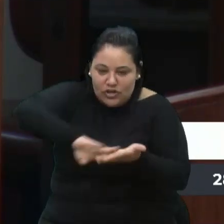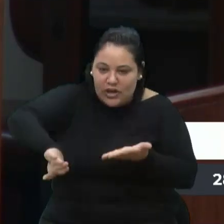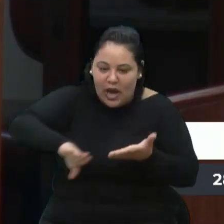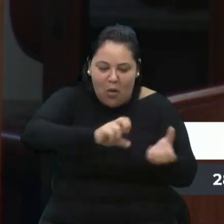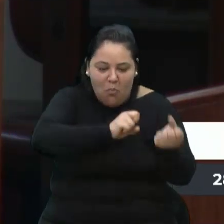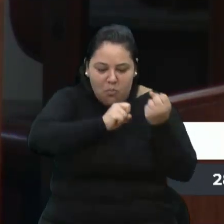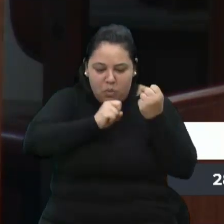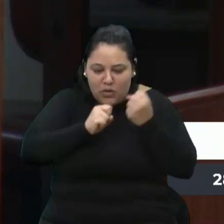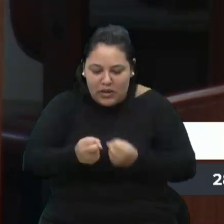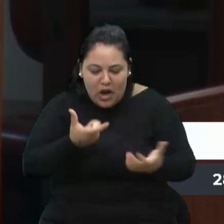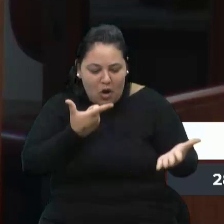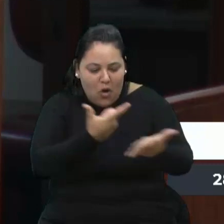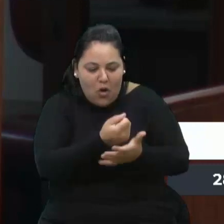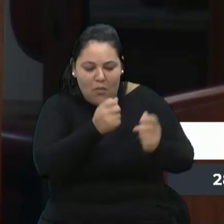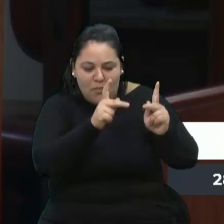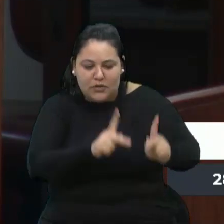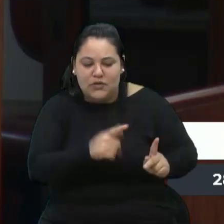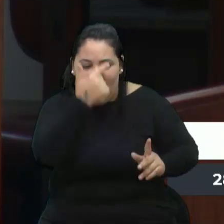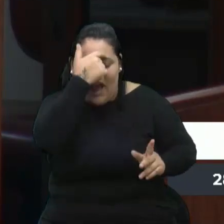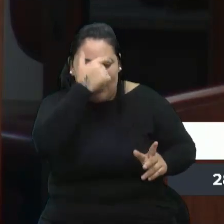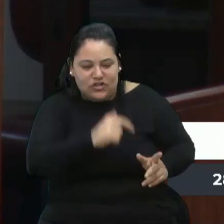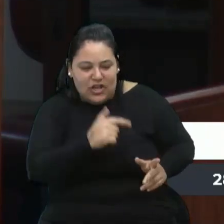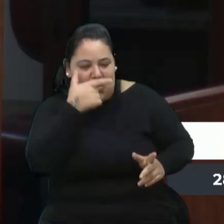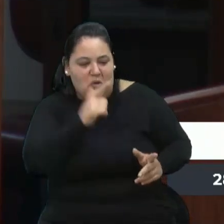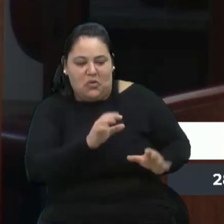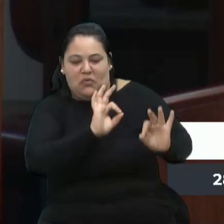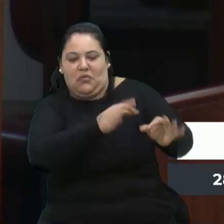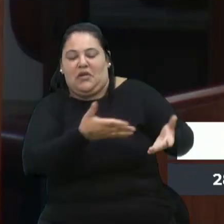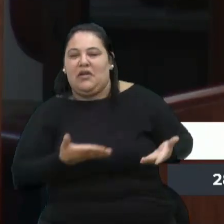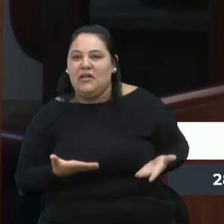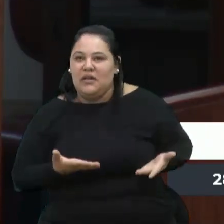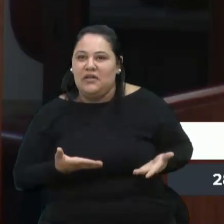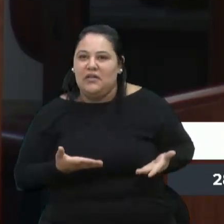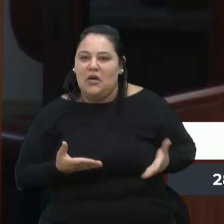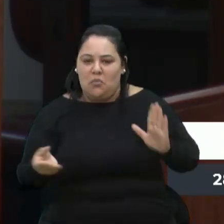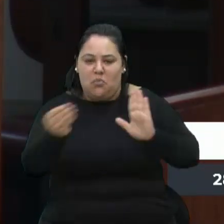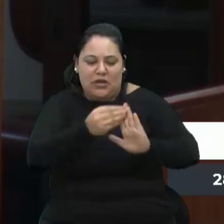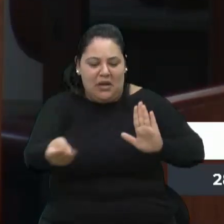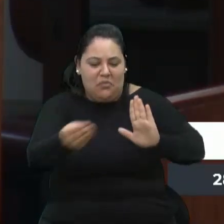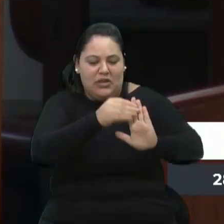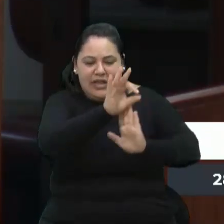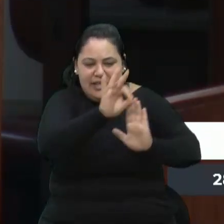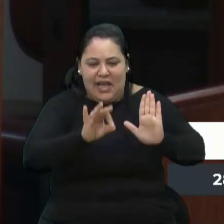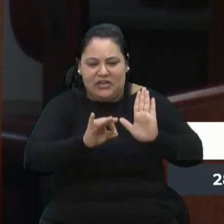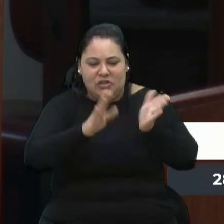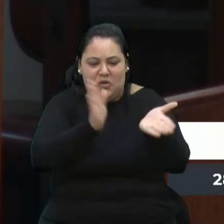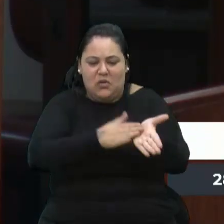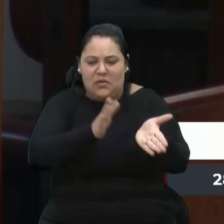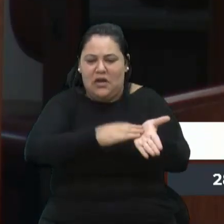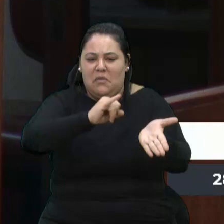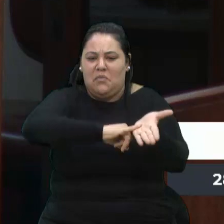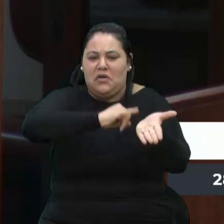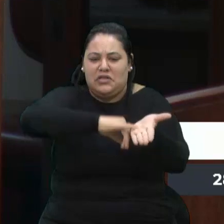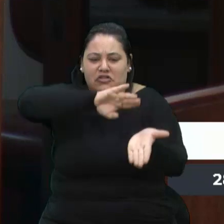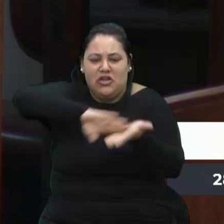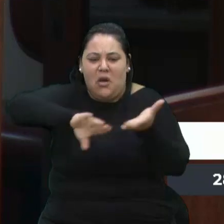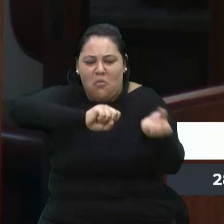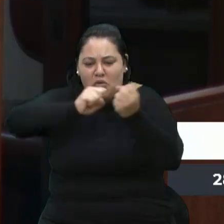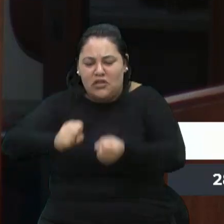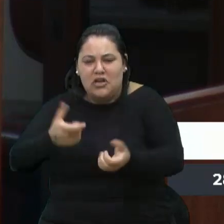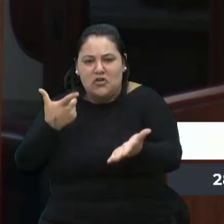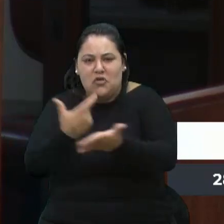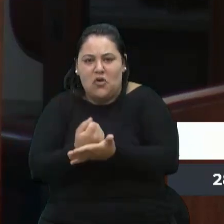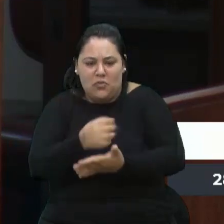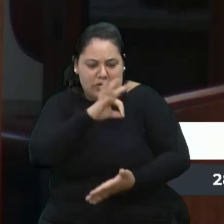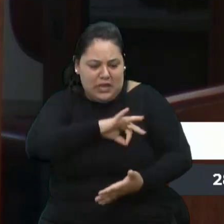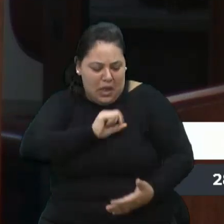das pessoas, achar que vai dar certo. Taxar as pessoas, cobrar impostos, tirar o poder de compra. O salário aumentou